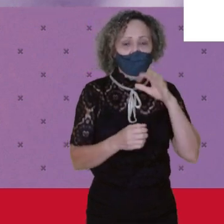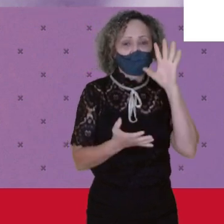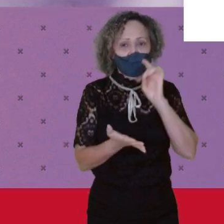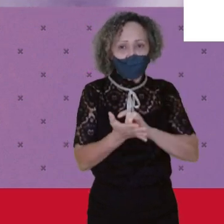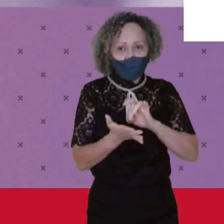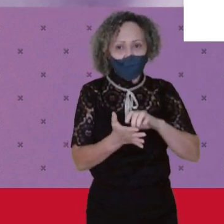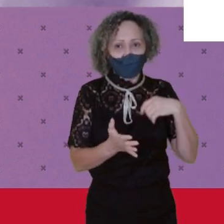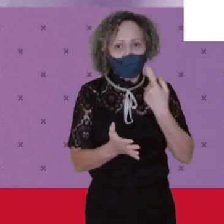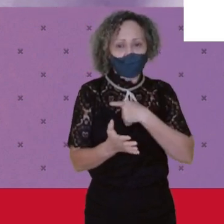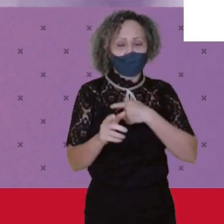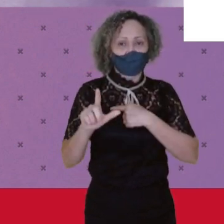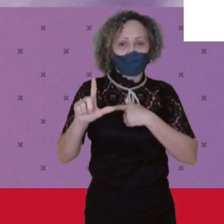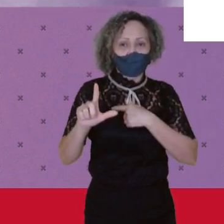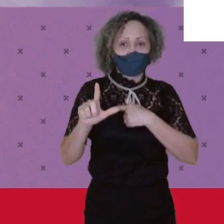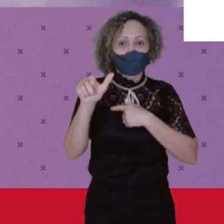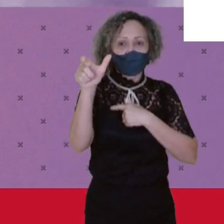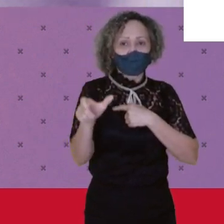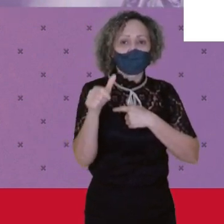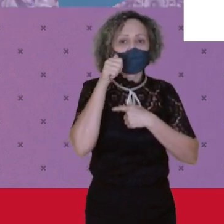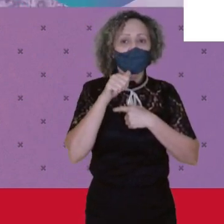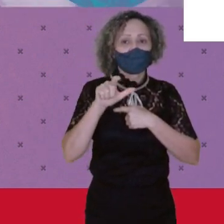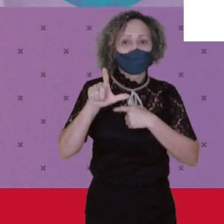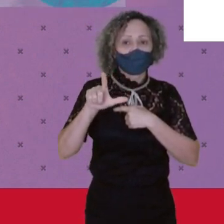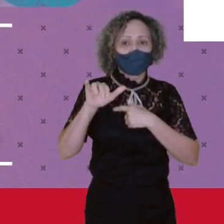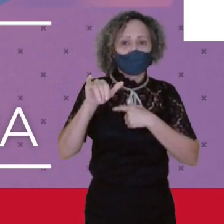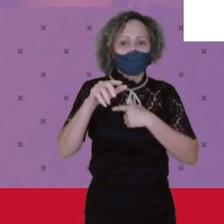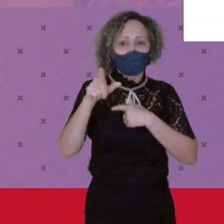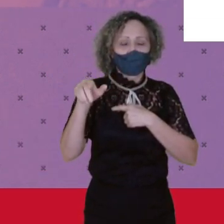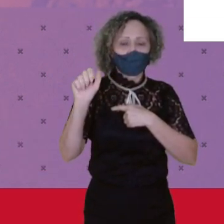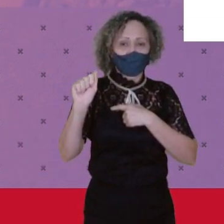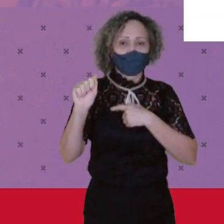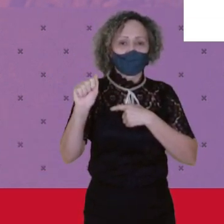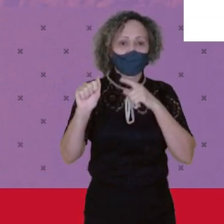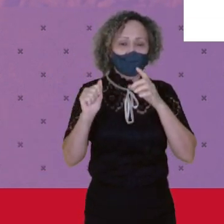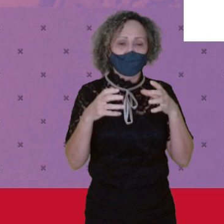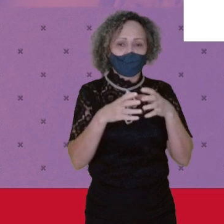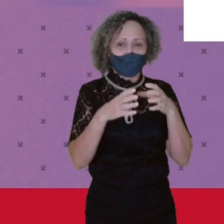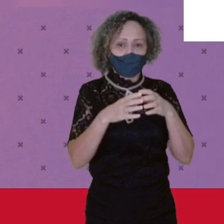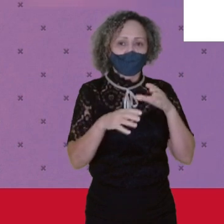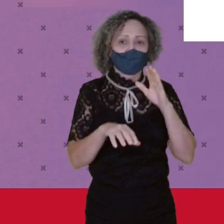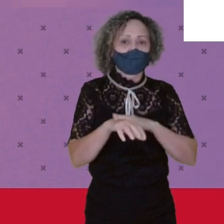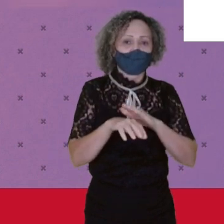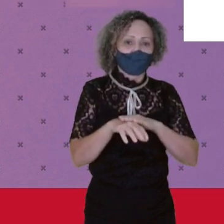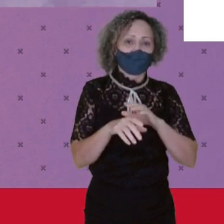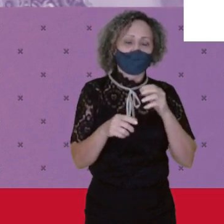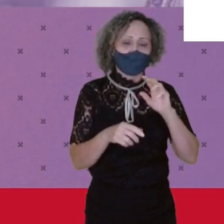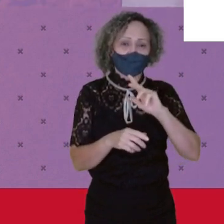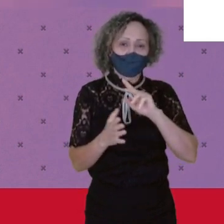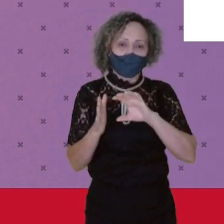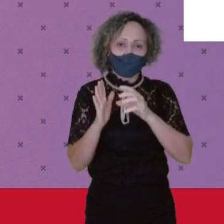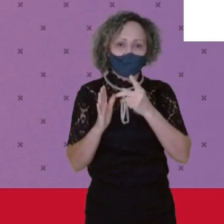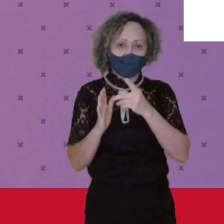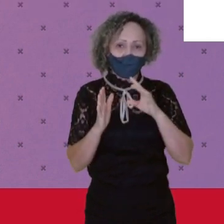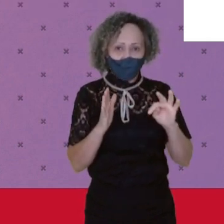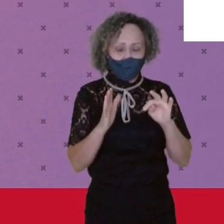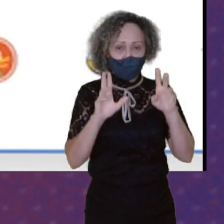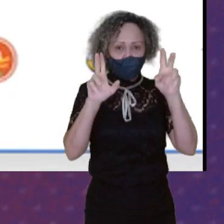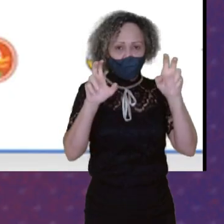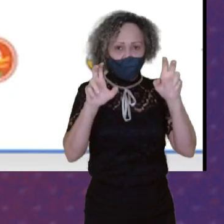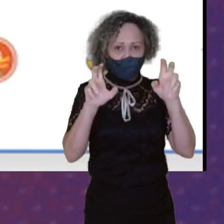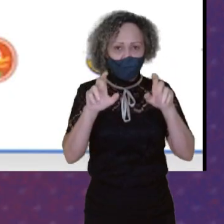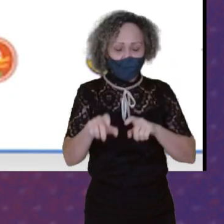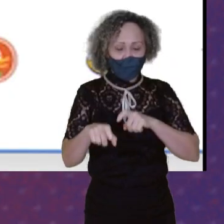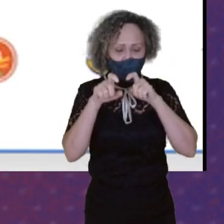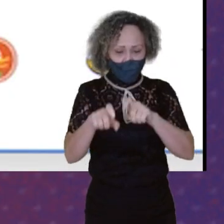Para preparar as aulas E a primeira delas É da Luísa Dulce Do Coletivo Agrário Do PT O tema Será a questão agrária E o direito Das mulheres à terra